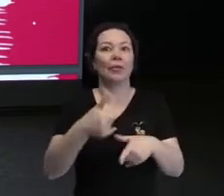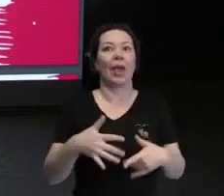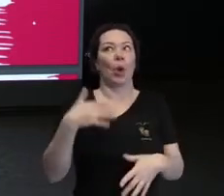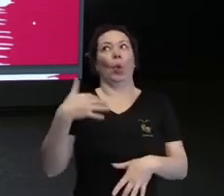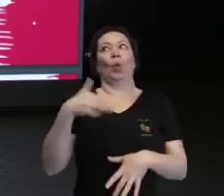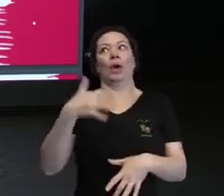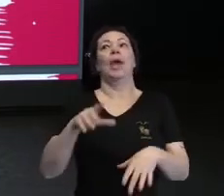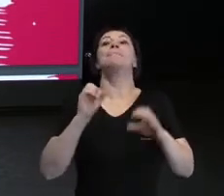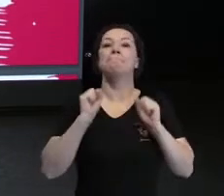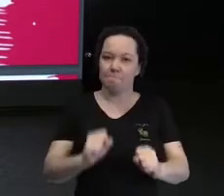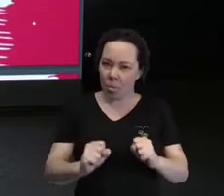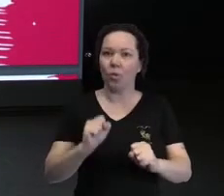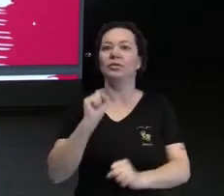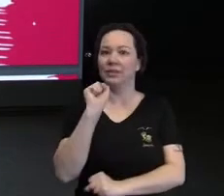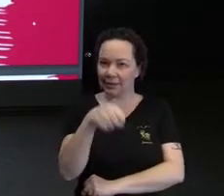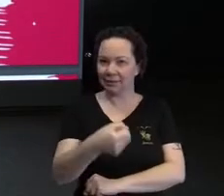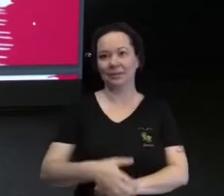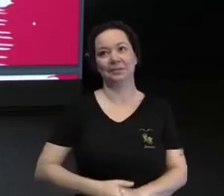possível.